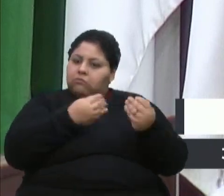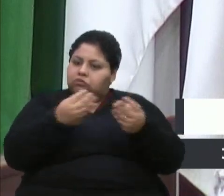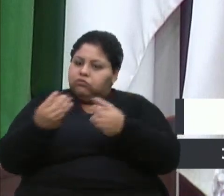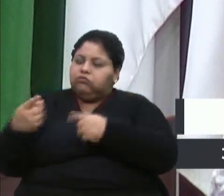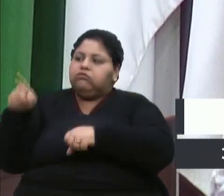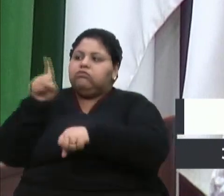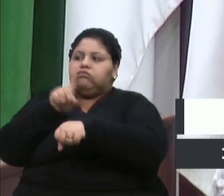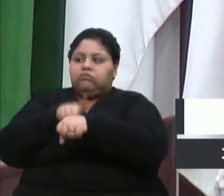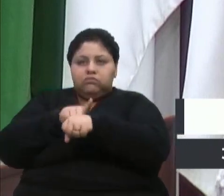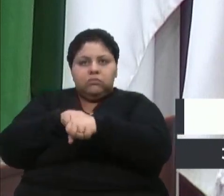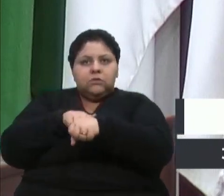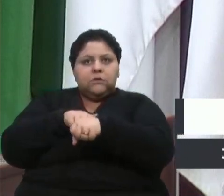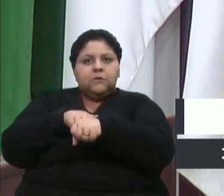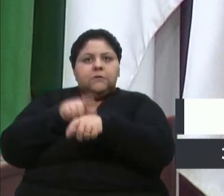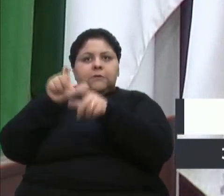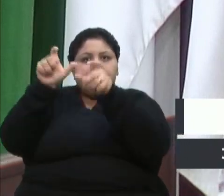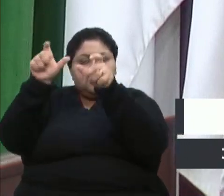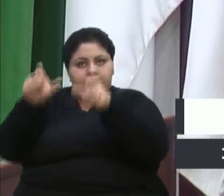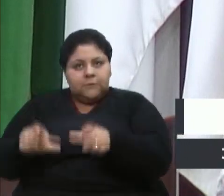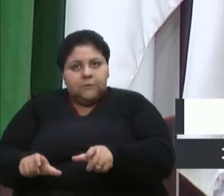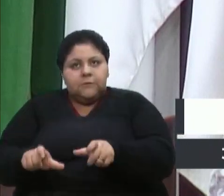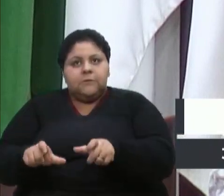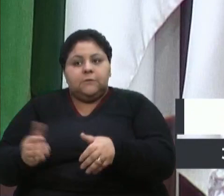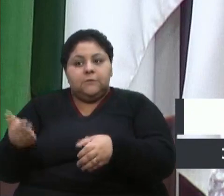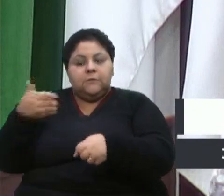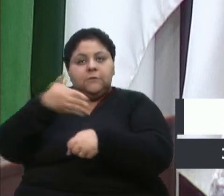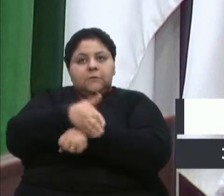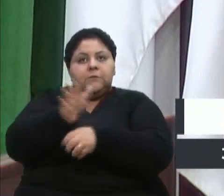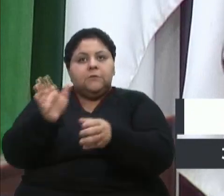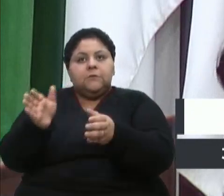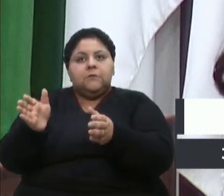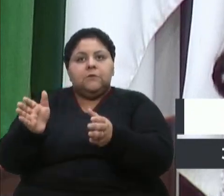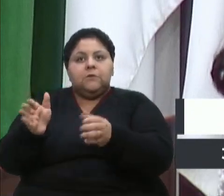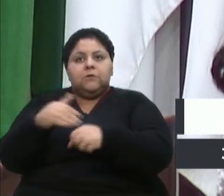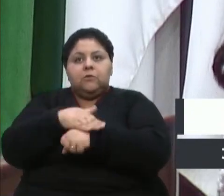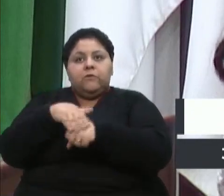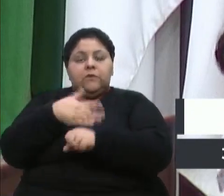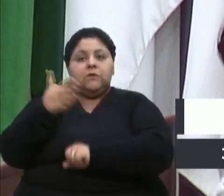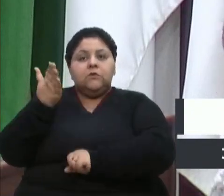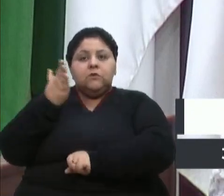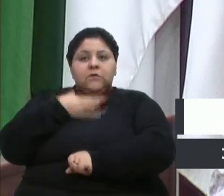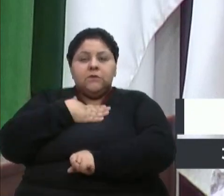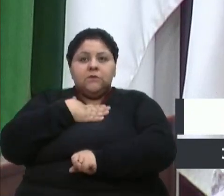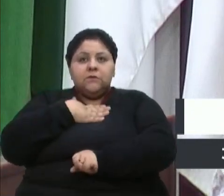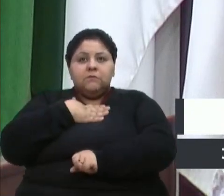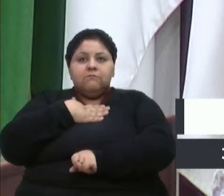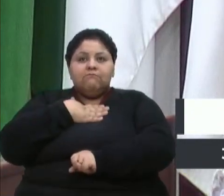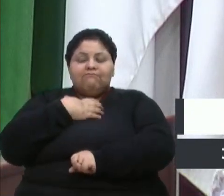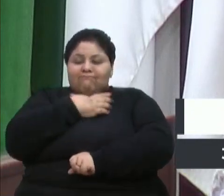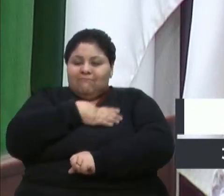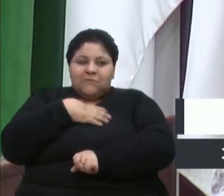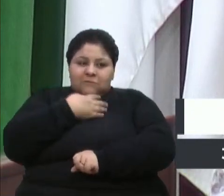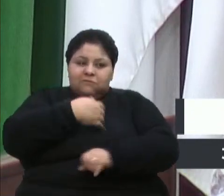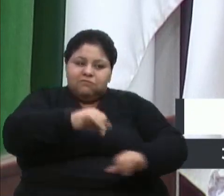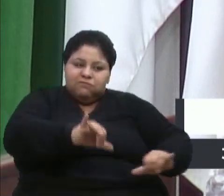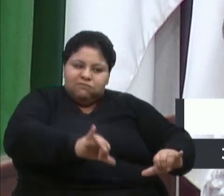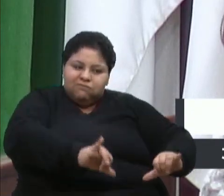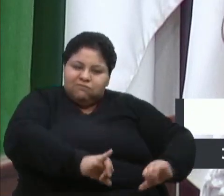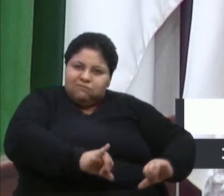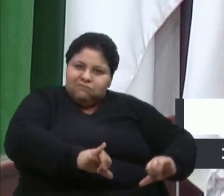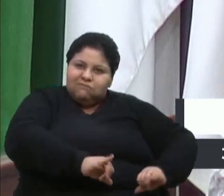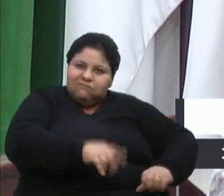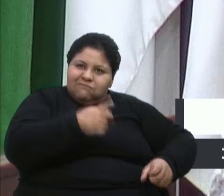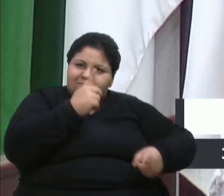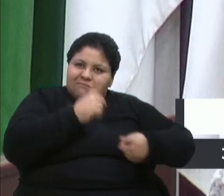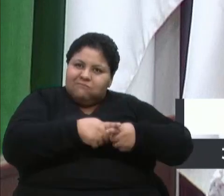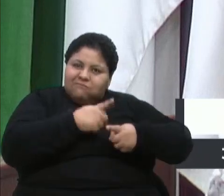Pessoas, aliás, que fazem parte desse grupo de trabalho e que conversaram comigo e que se sentiram ofendidas, porque vem tendo o cuidado,